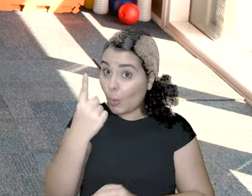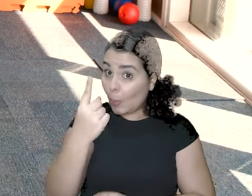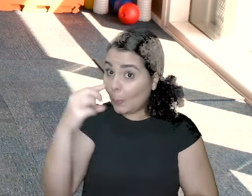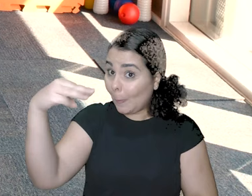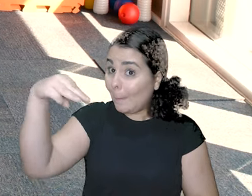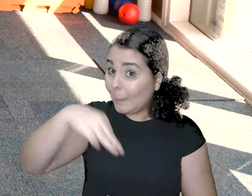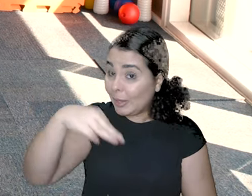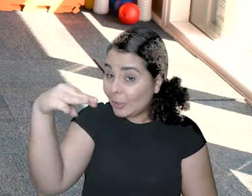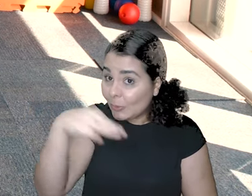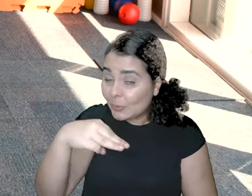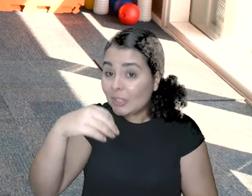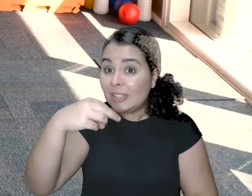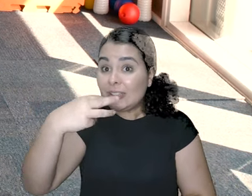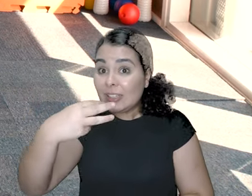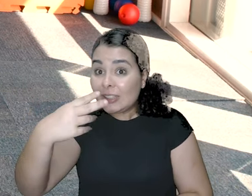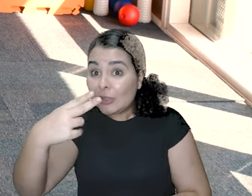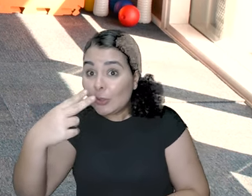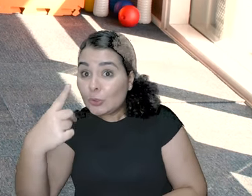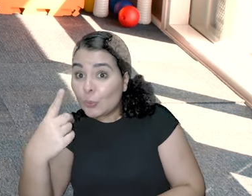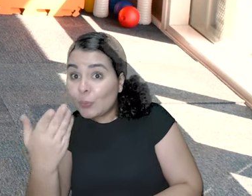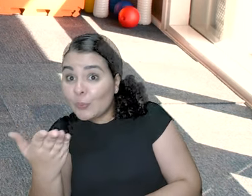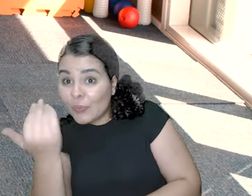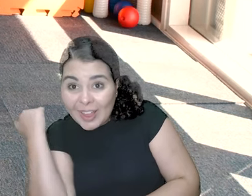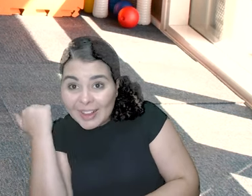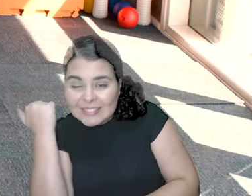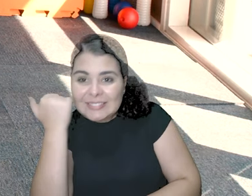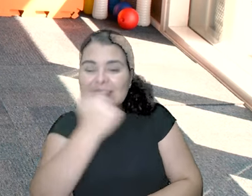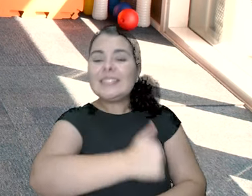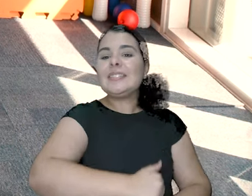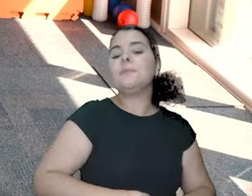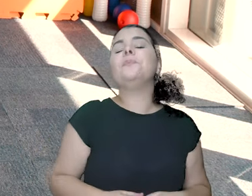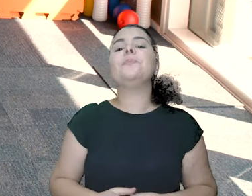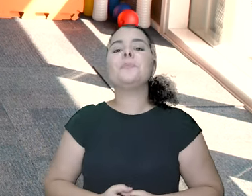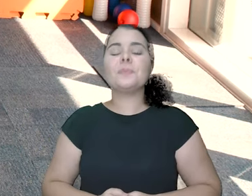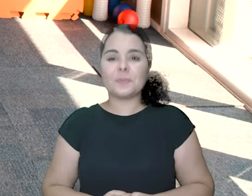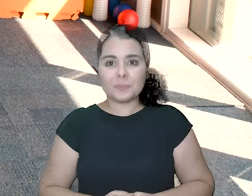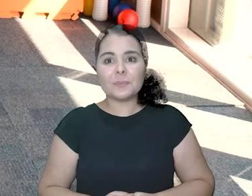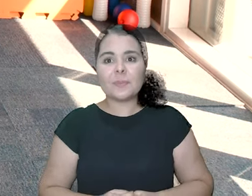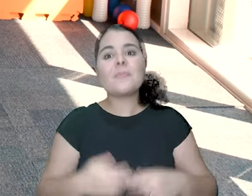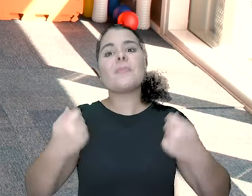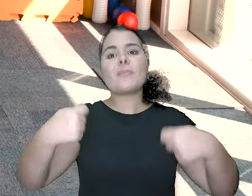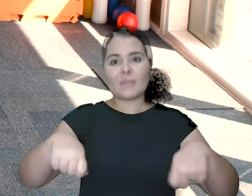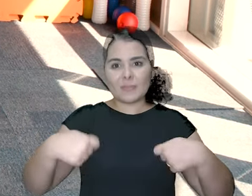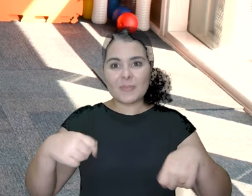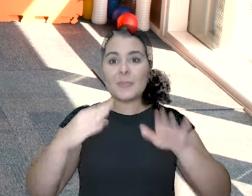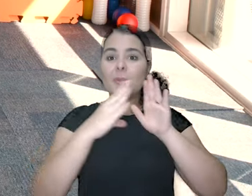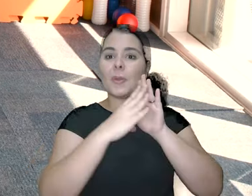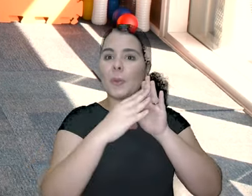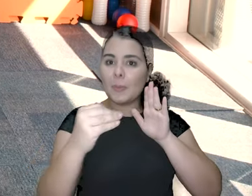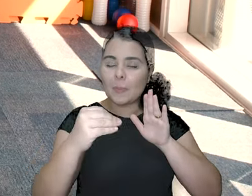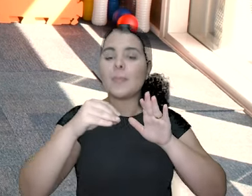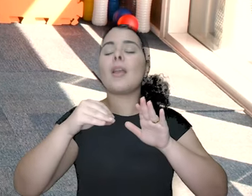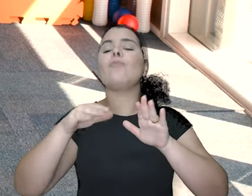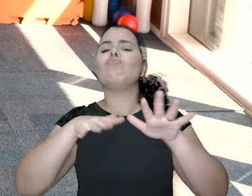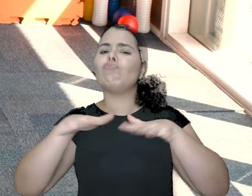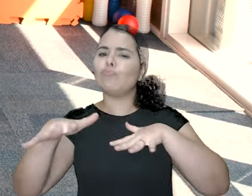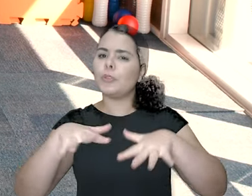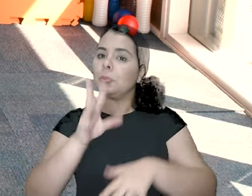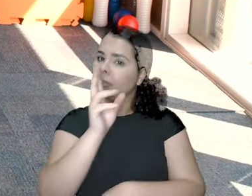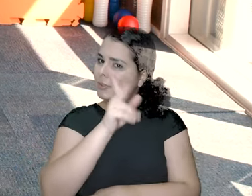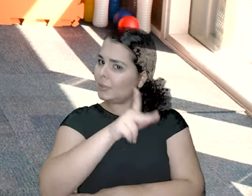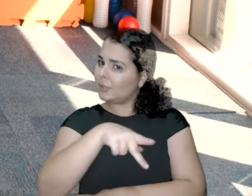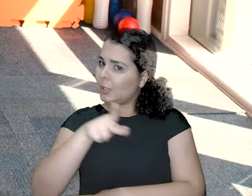Preparou? Um minutinho, hein? É. Três, dois, é um. Bora! Subiu. Desceu.